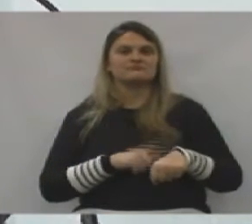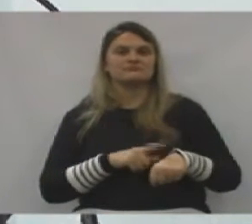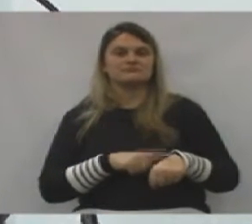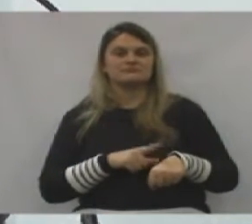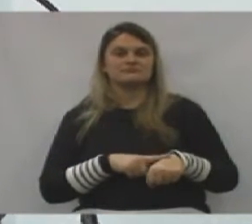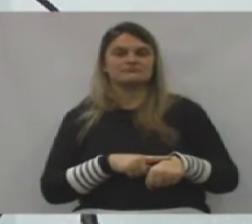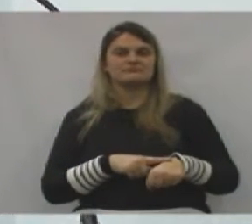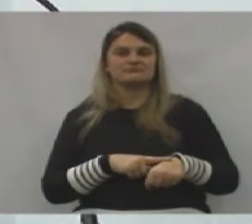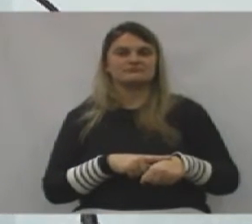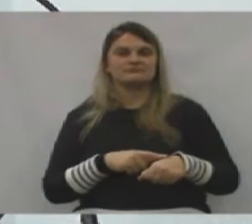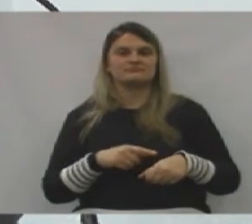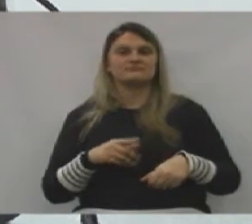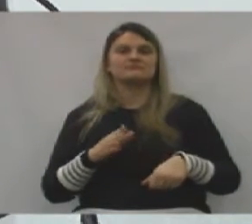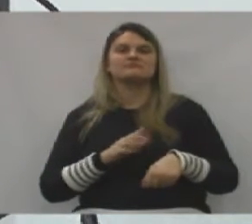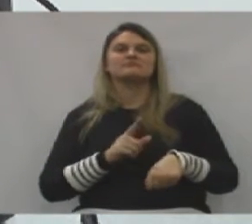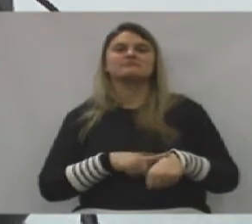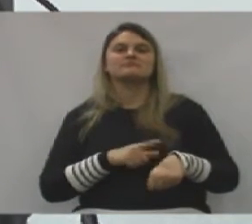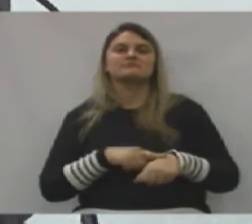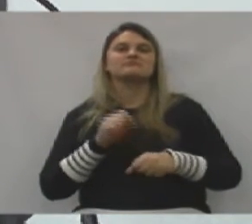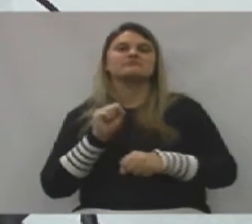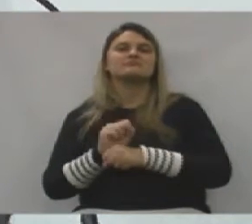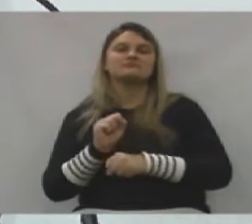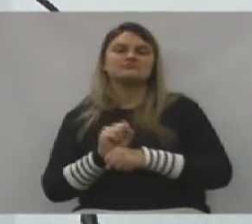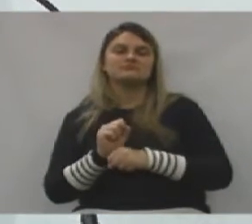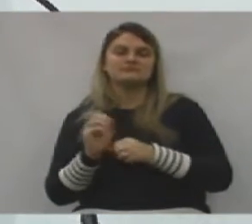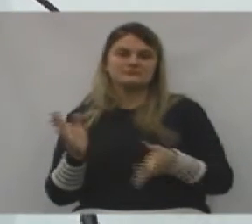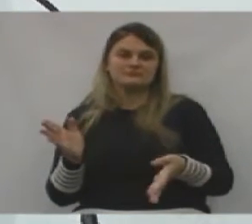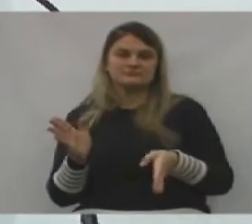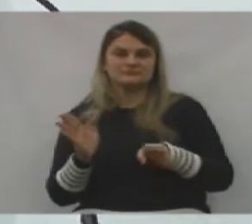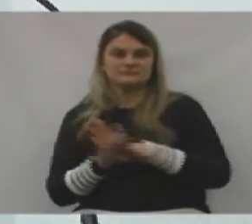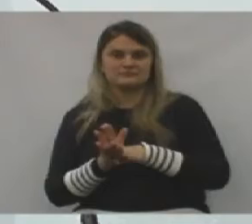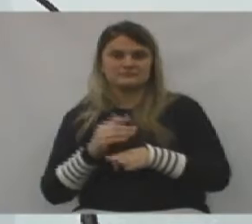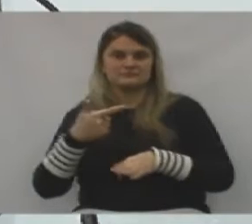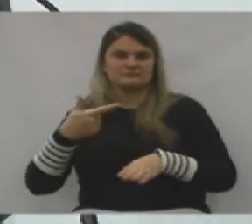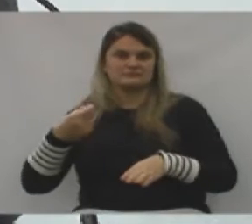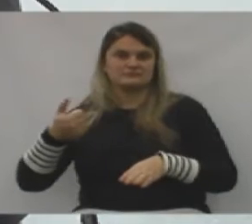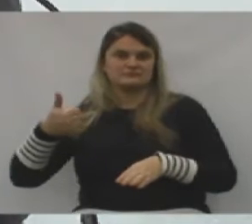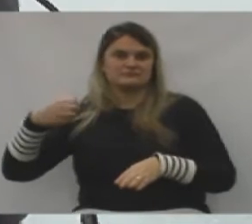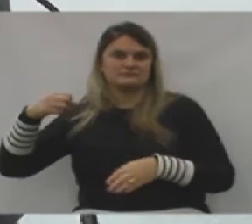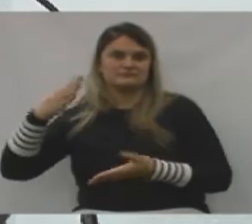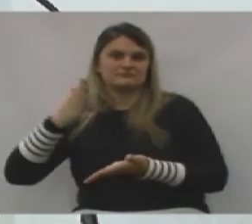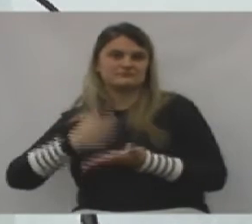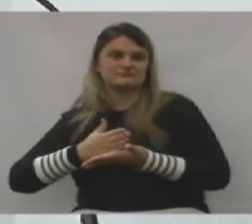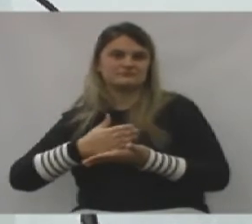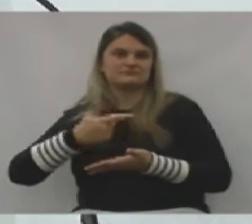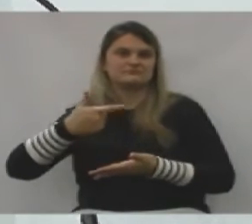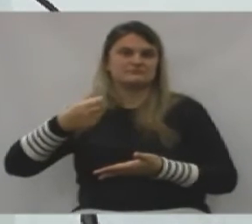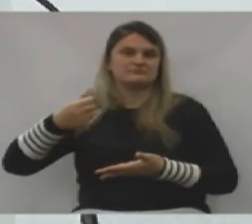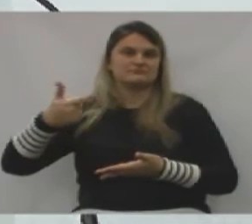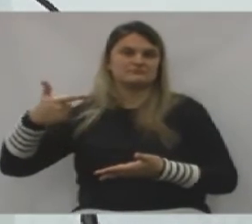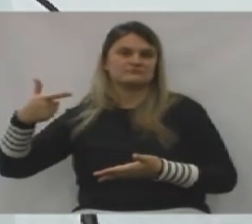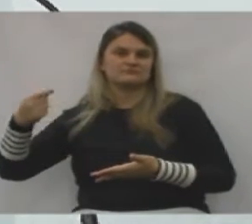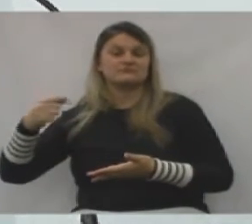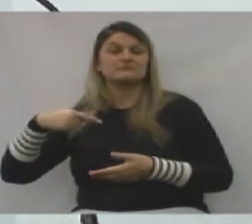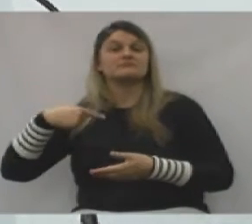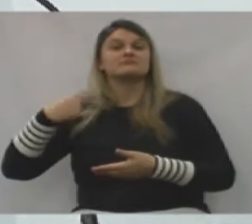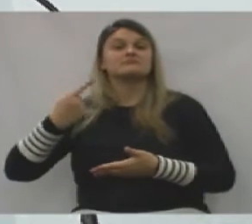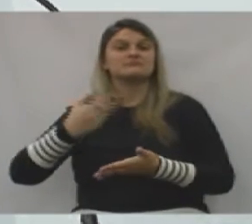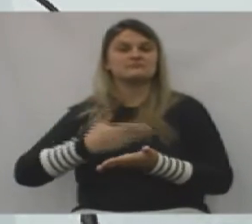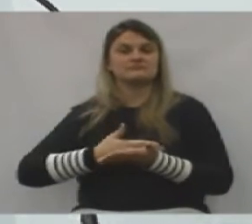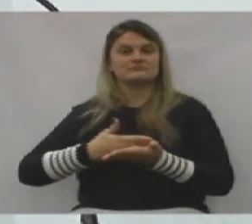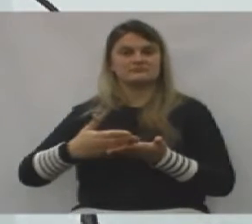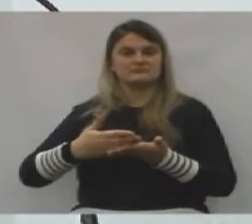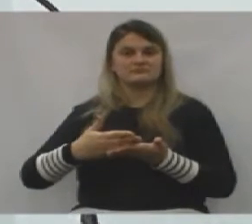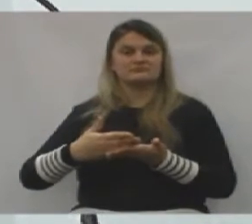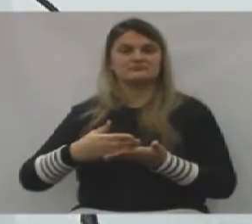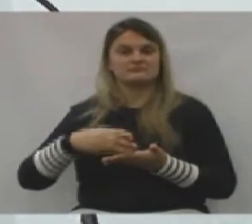de passar o tempo, ah, vamos esperar chegar 2019 e meio, 2020, aí a gente começa